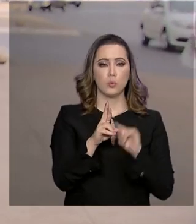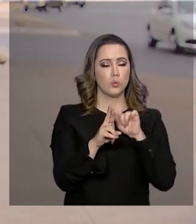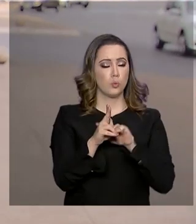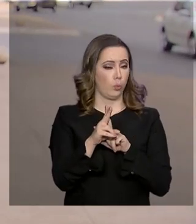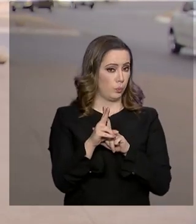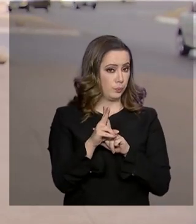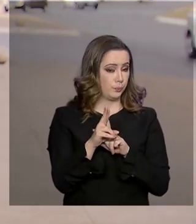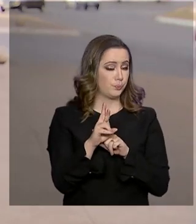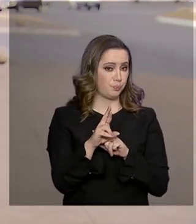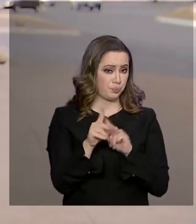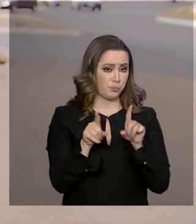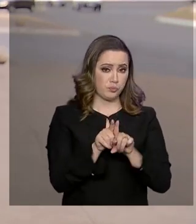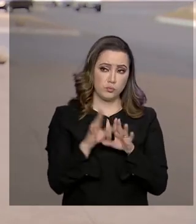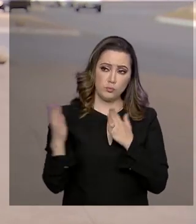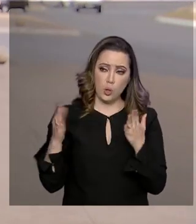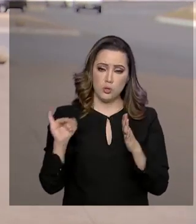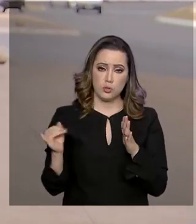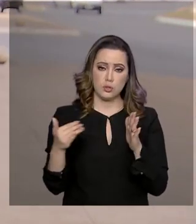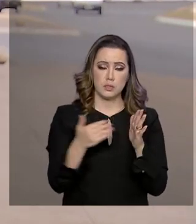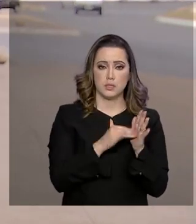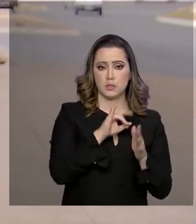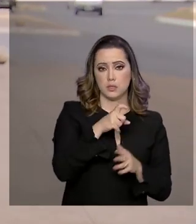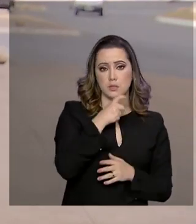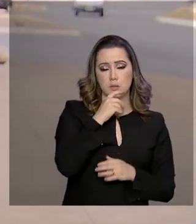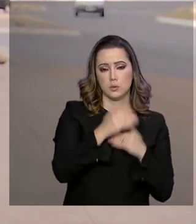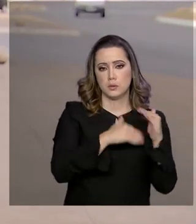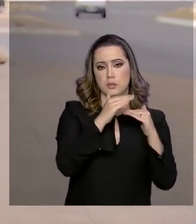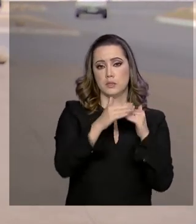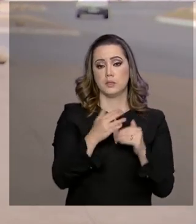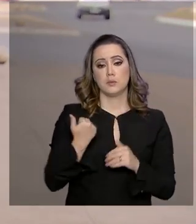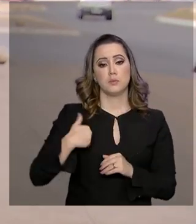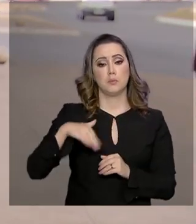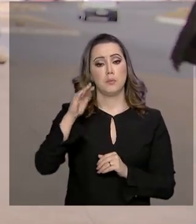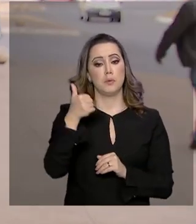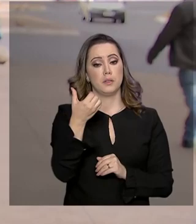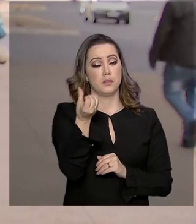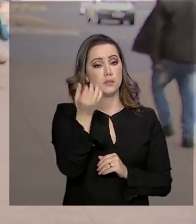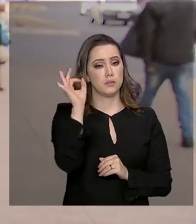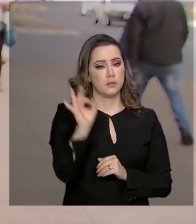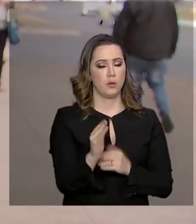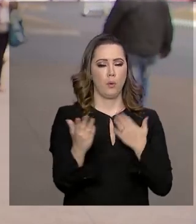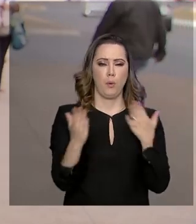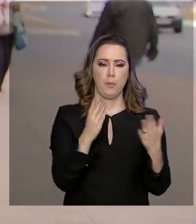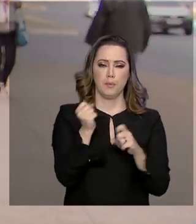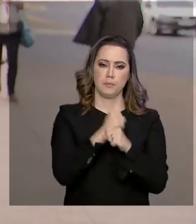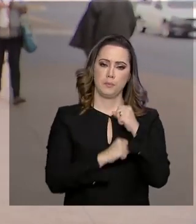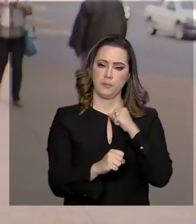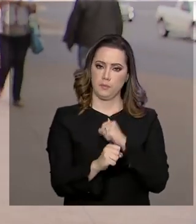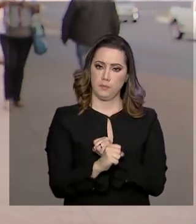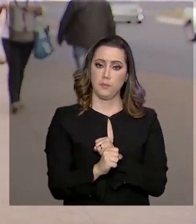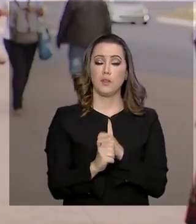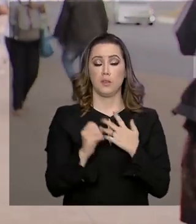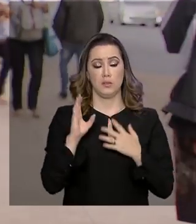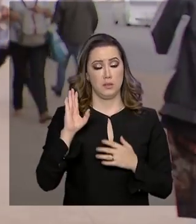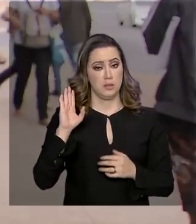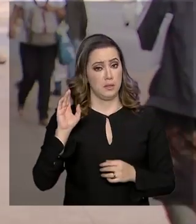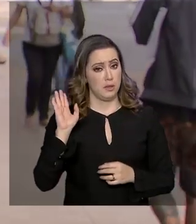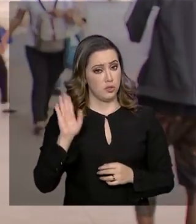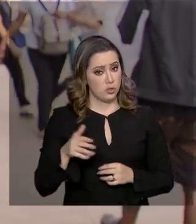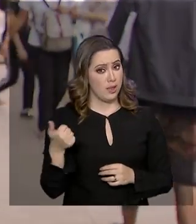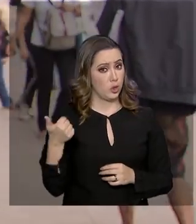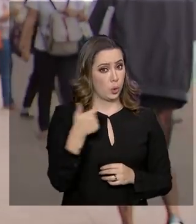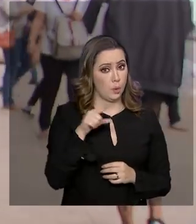julho deste ano, o número de registros cresceu mais de 16% em relação ao ano passado. São 12